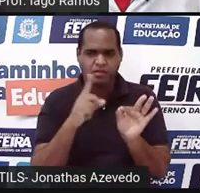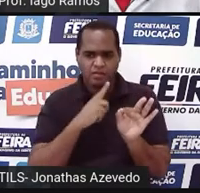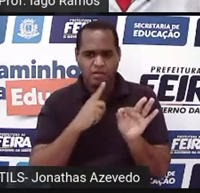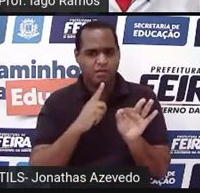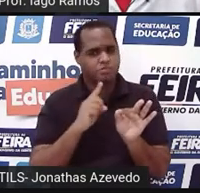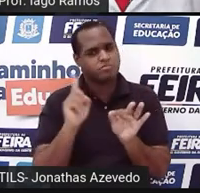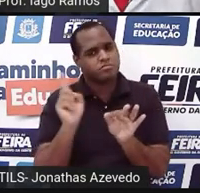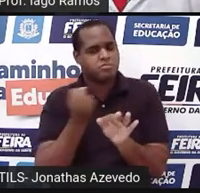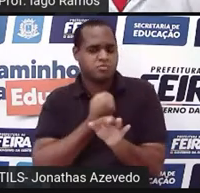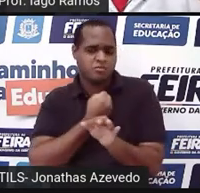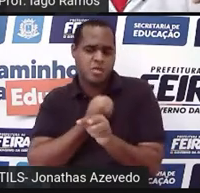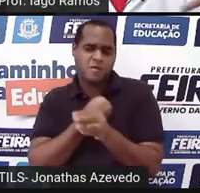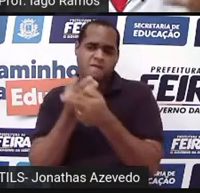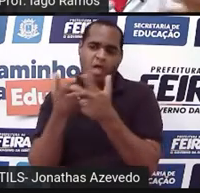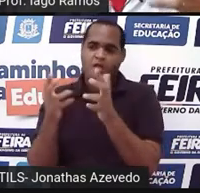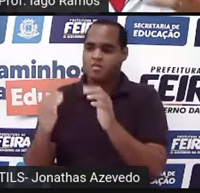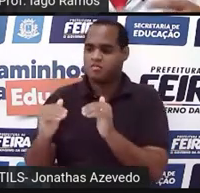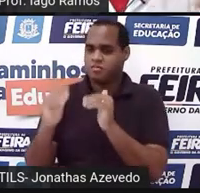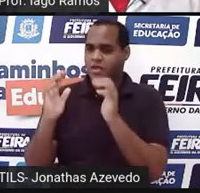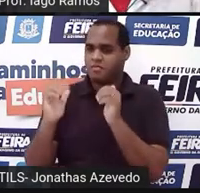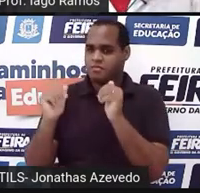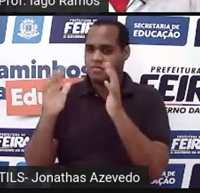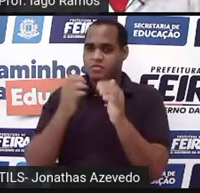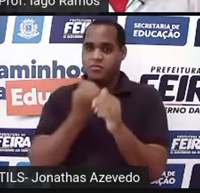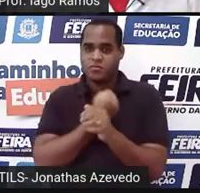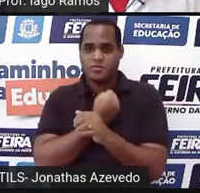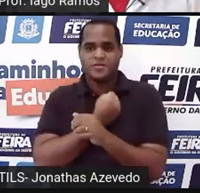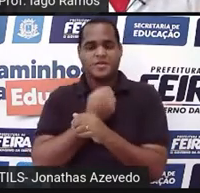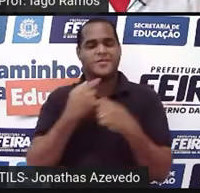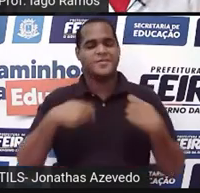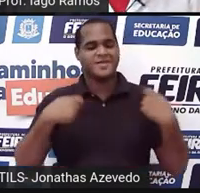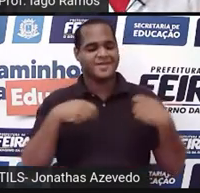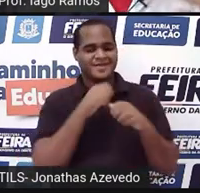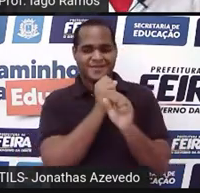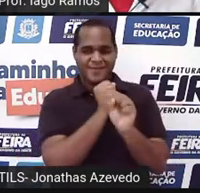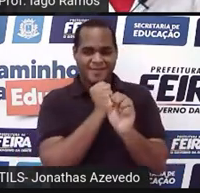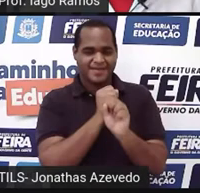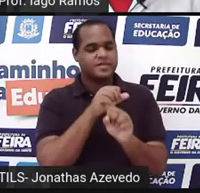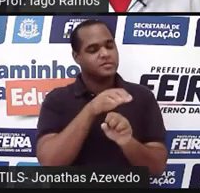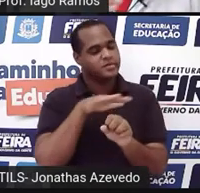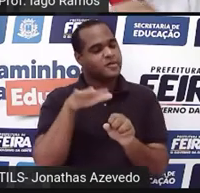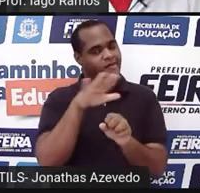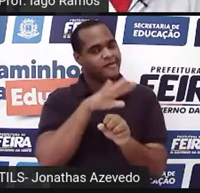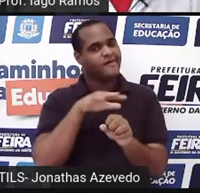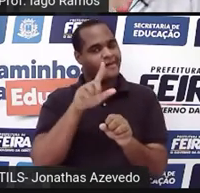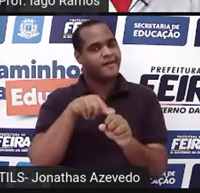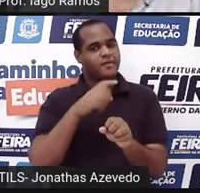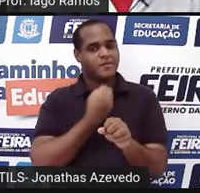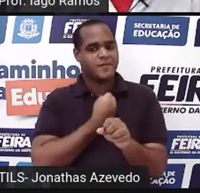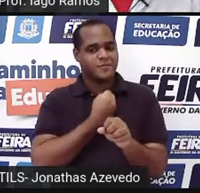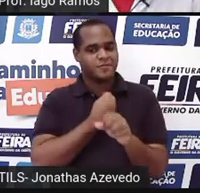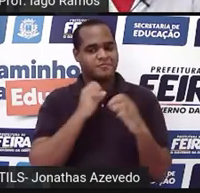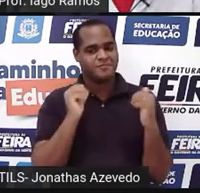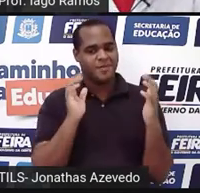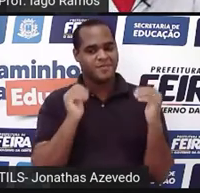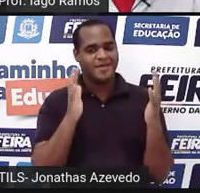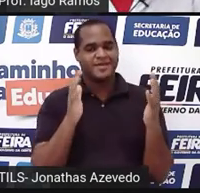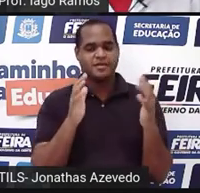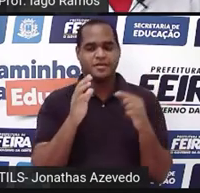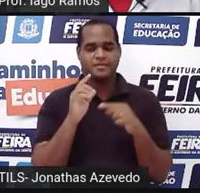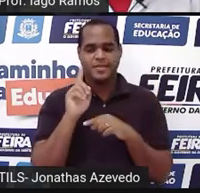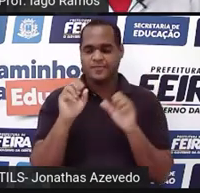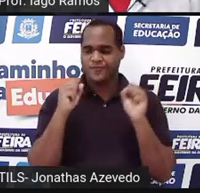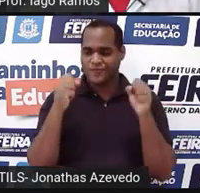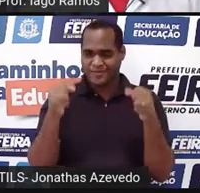os números aumentam, né? Os números são maiores. E aí a gente precisa fazer esses cálculos com números maiores. Então, esse ir um